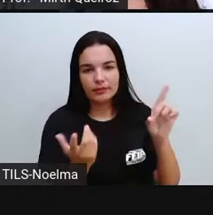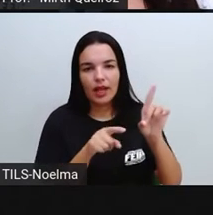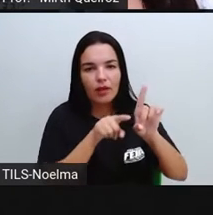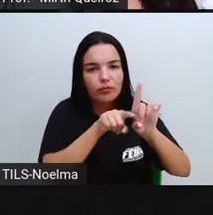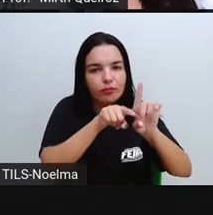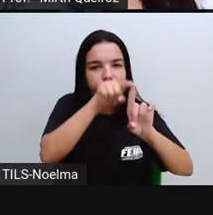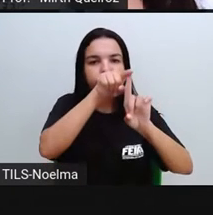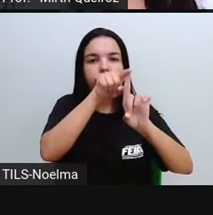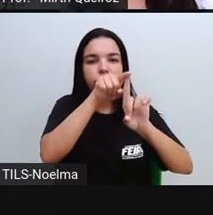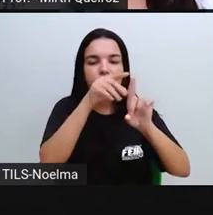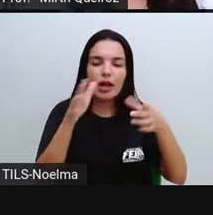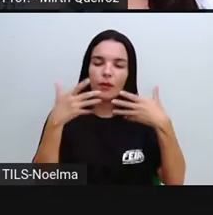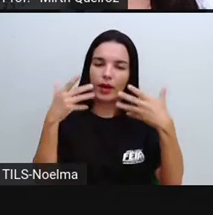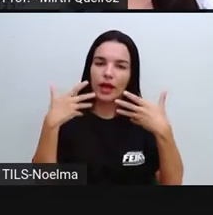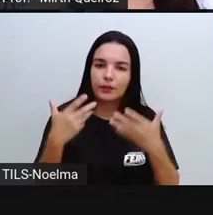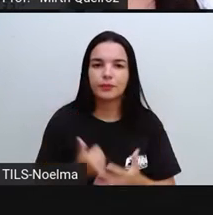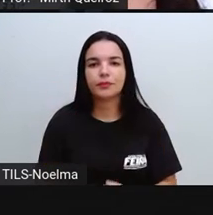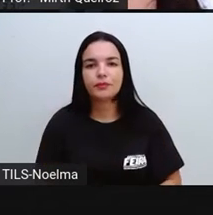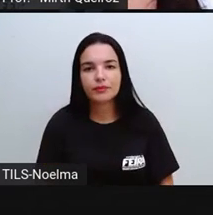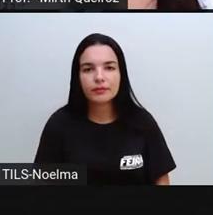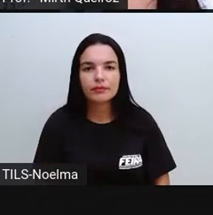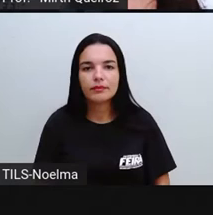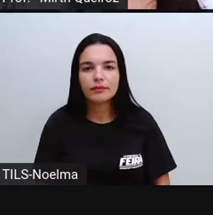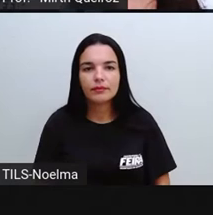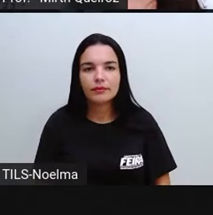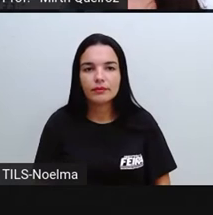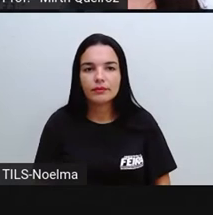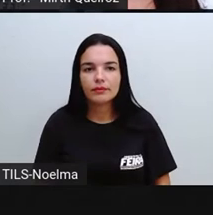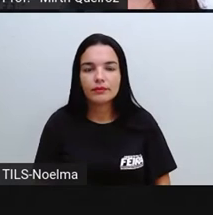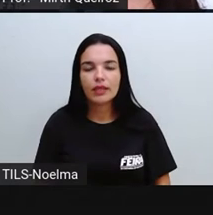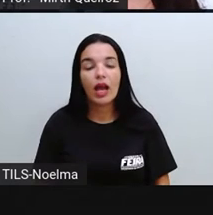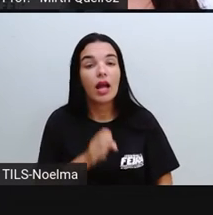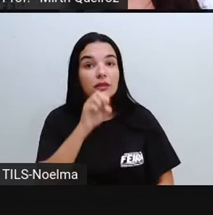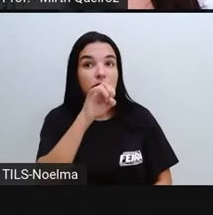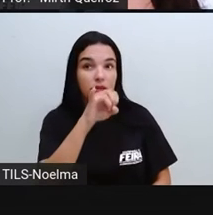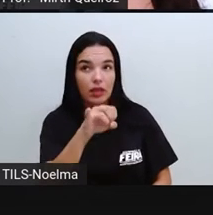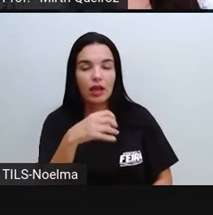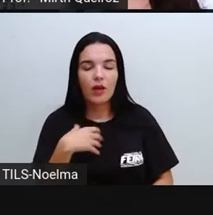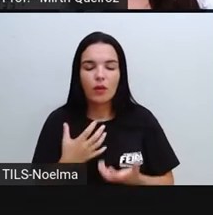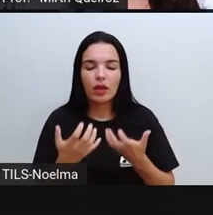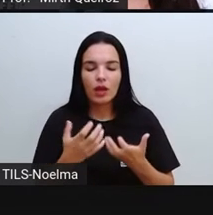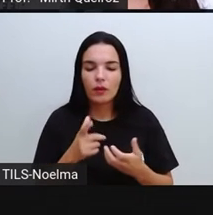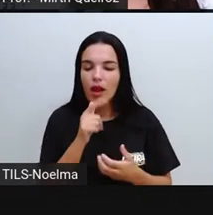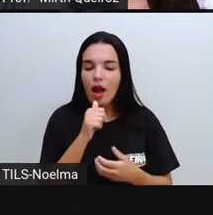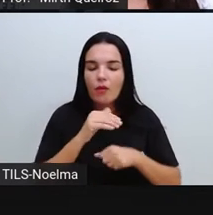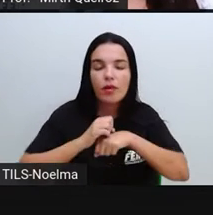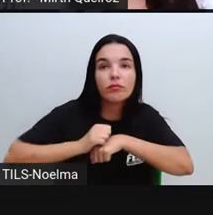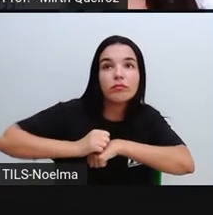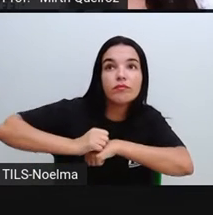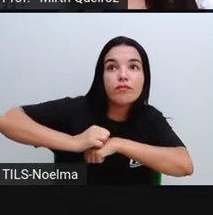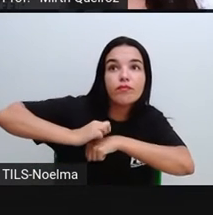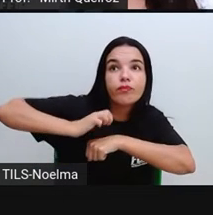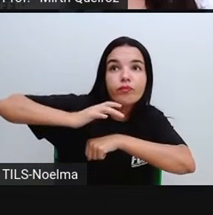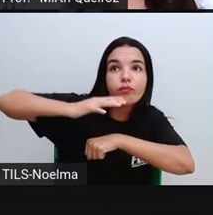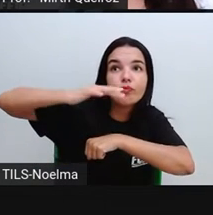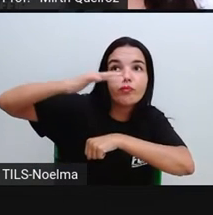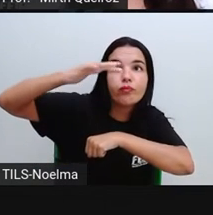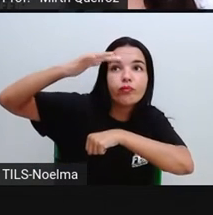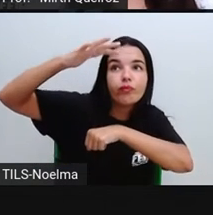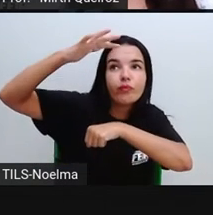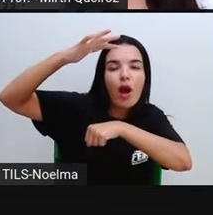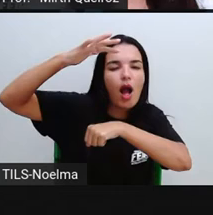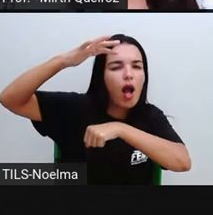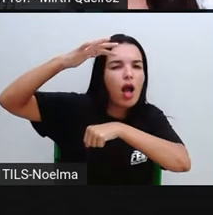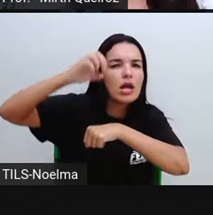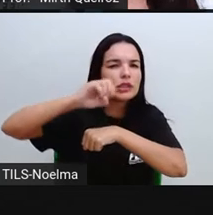Então, uma temperatura mais elevada. E se eu quero que essa água, ela evapore? Por exemplo, quando a gente lava